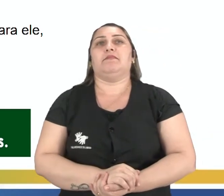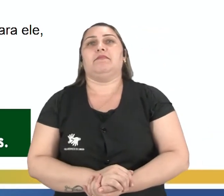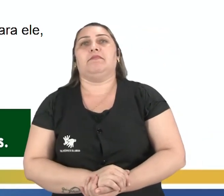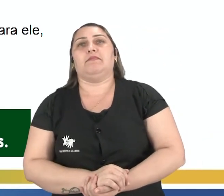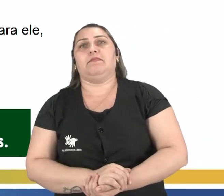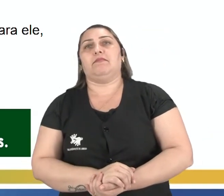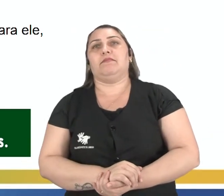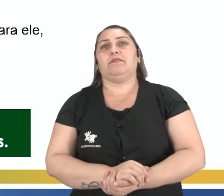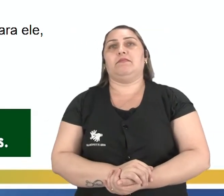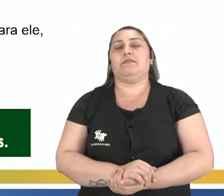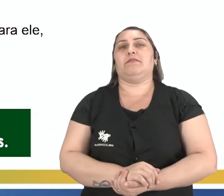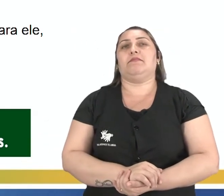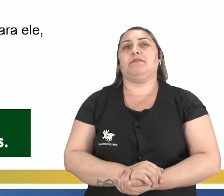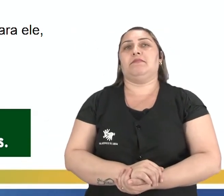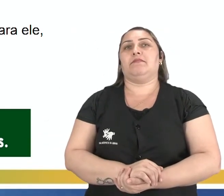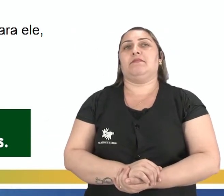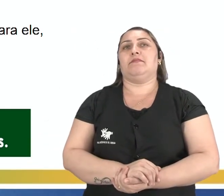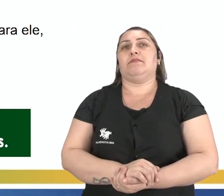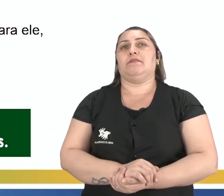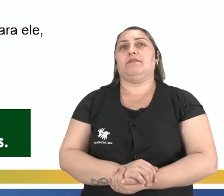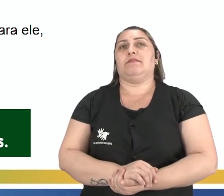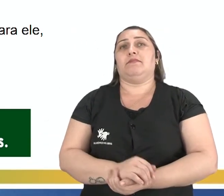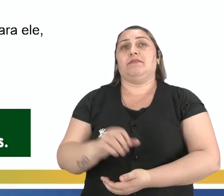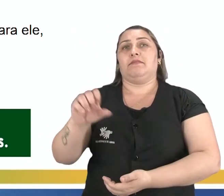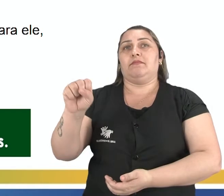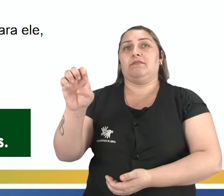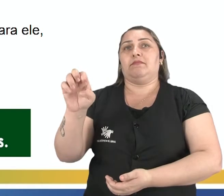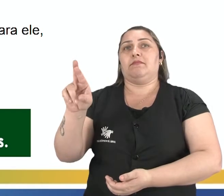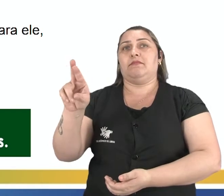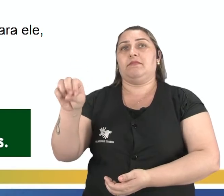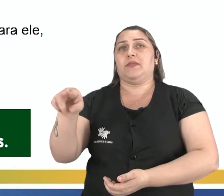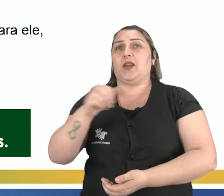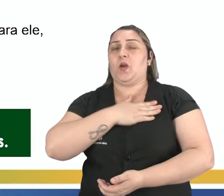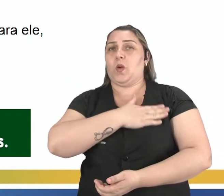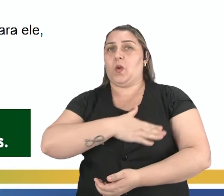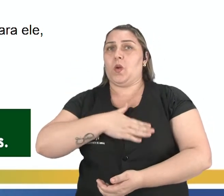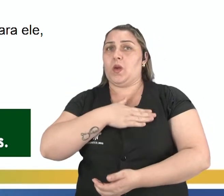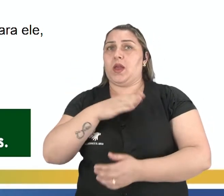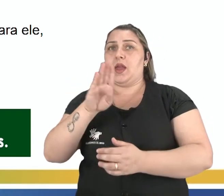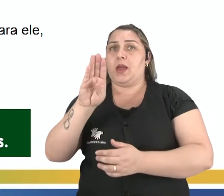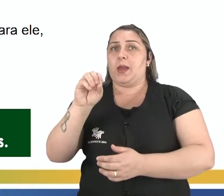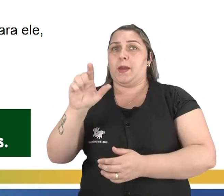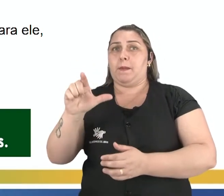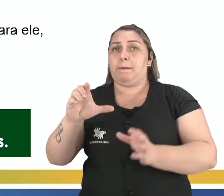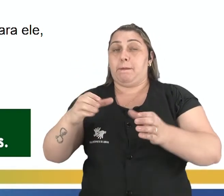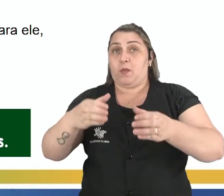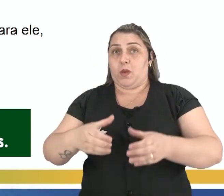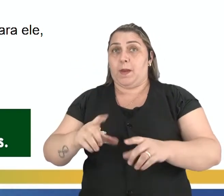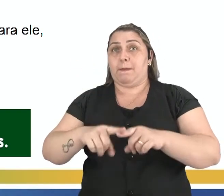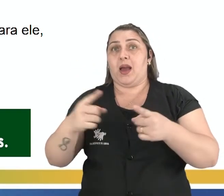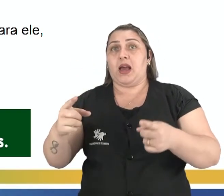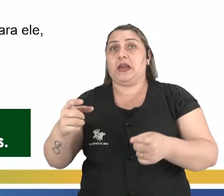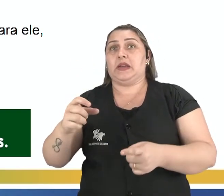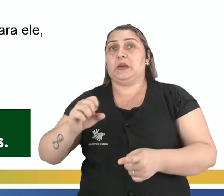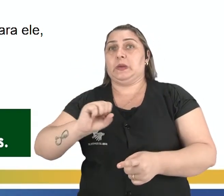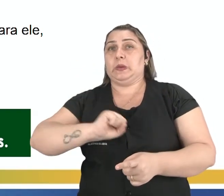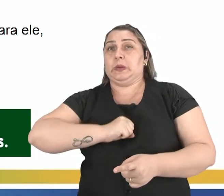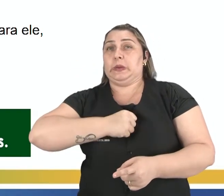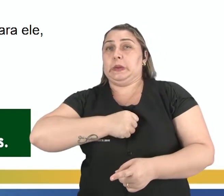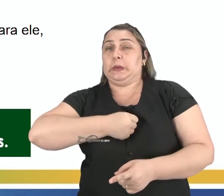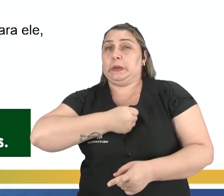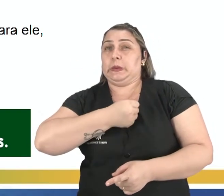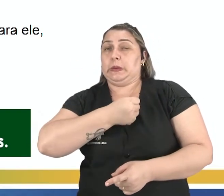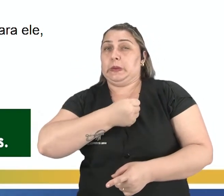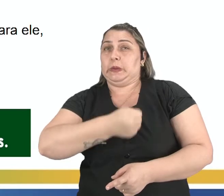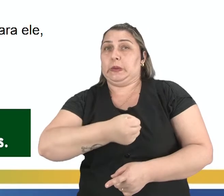hates cookies. A Serena, ela gosta de bolos, mas odeia biscoitos.